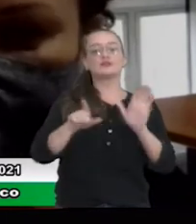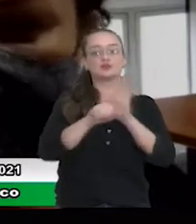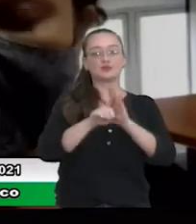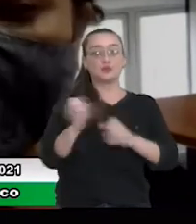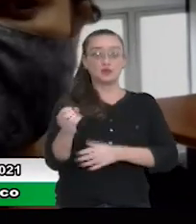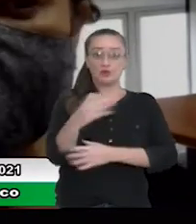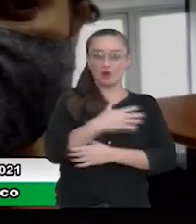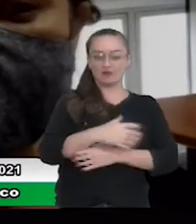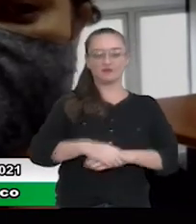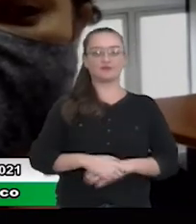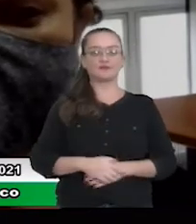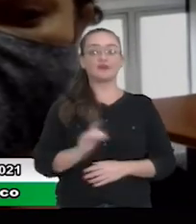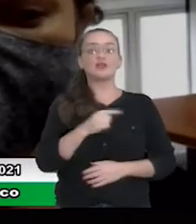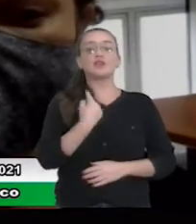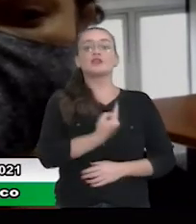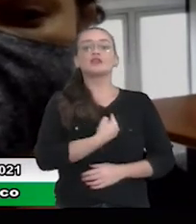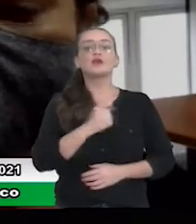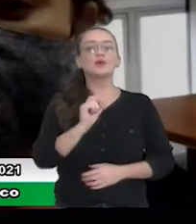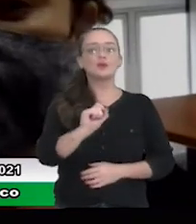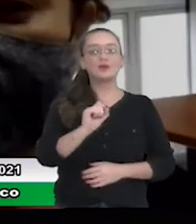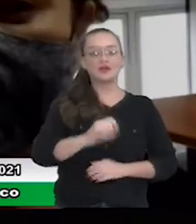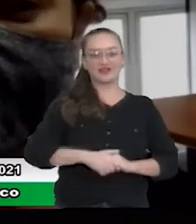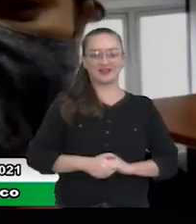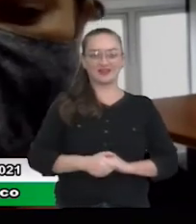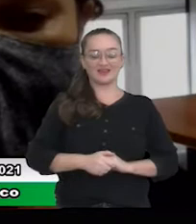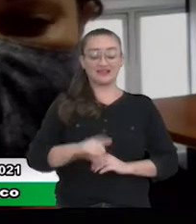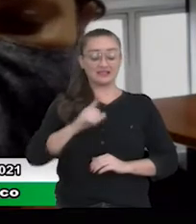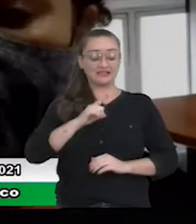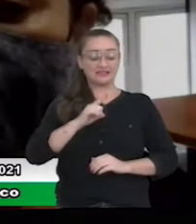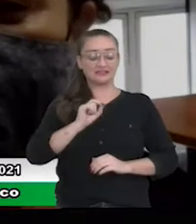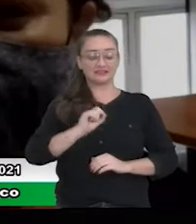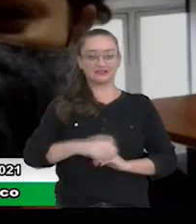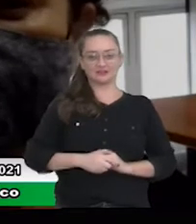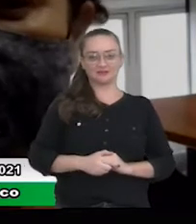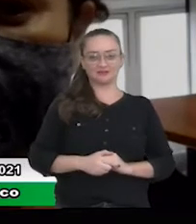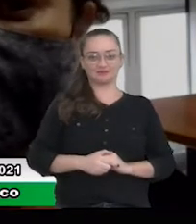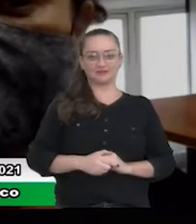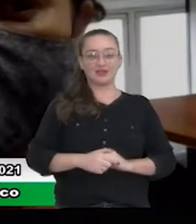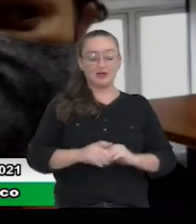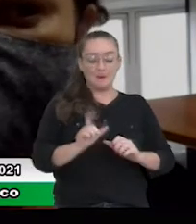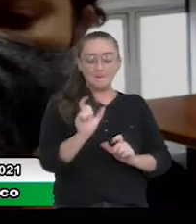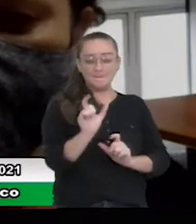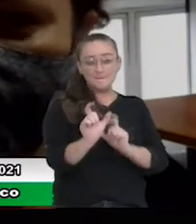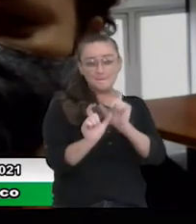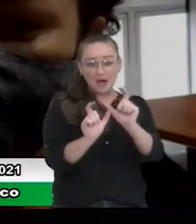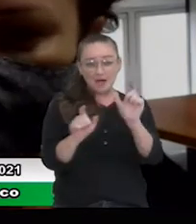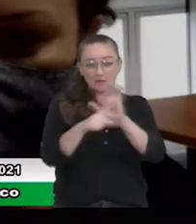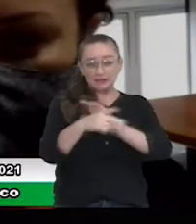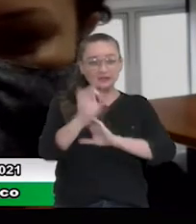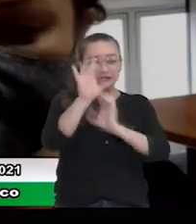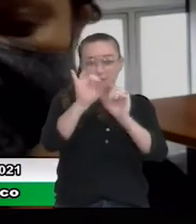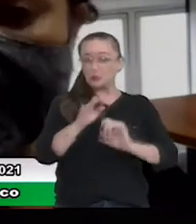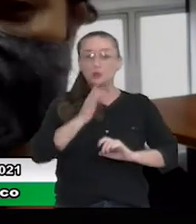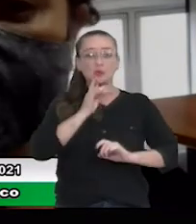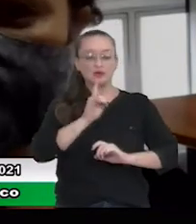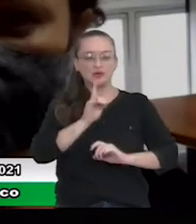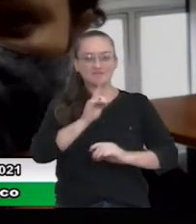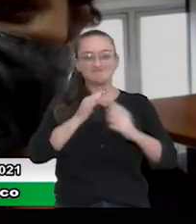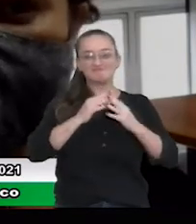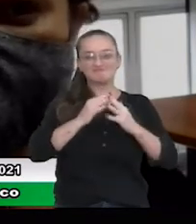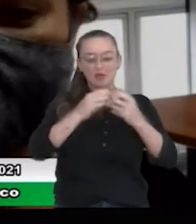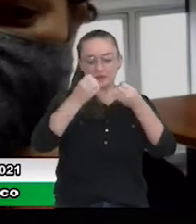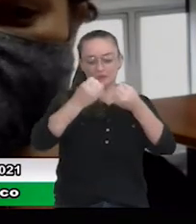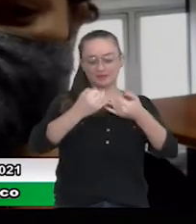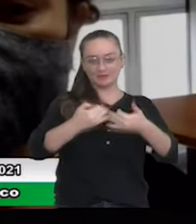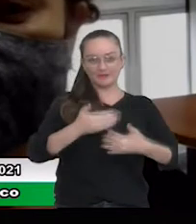novas, a gente esbarra com alguns termos técnicos que às vezes causam algumas confusões. Mas ao